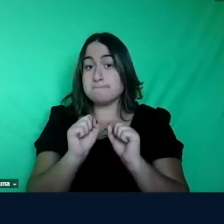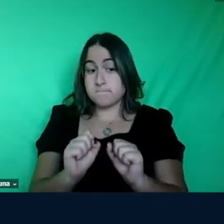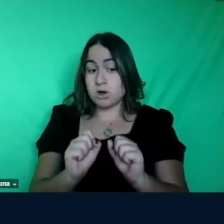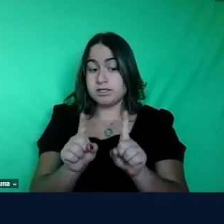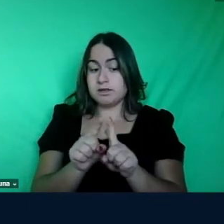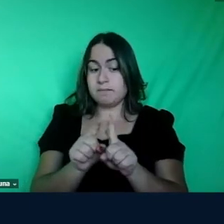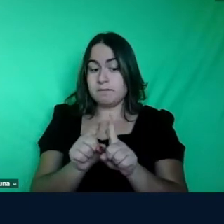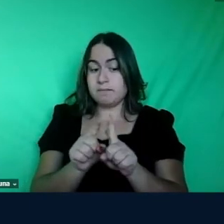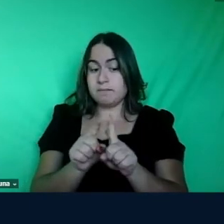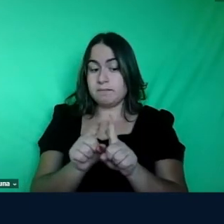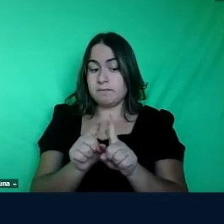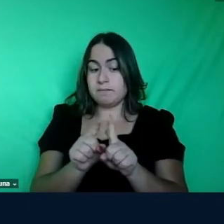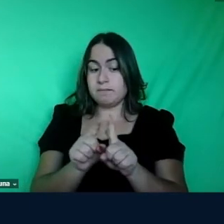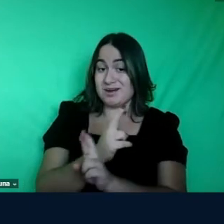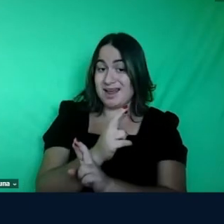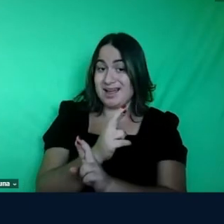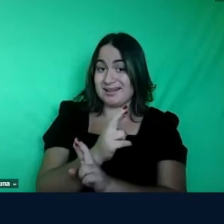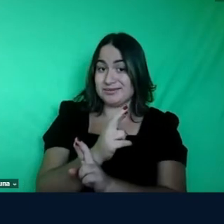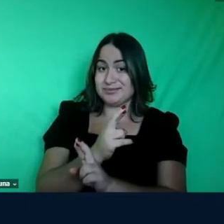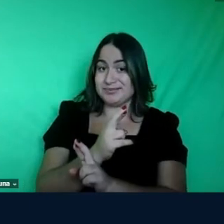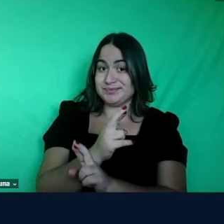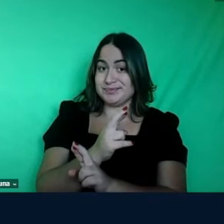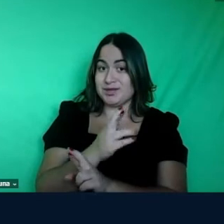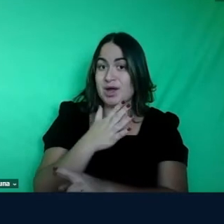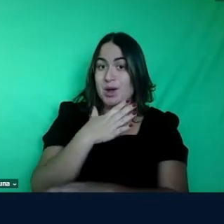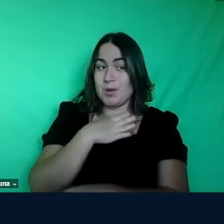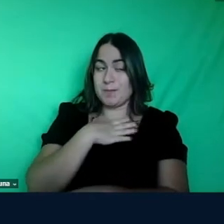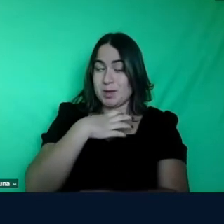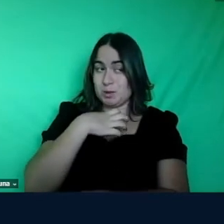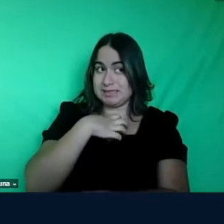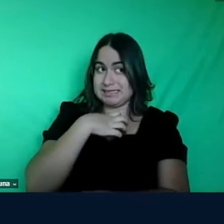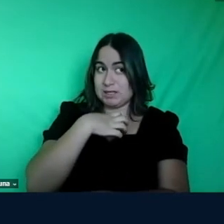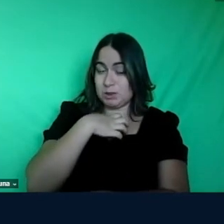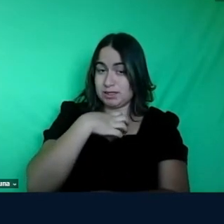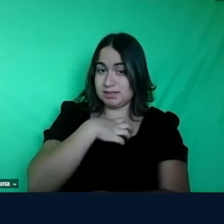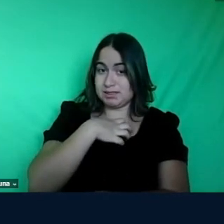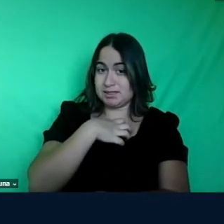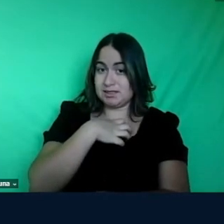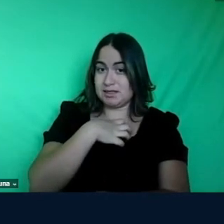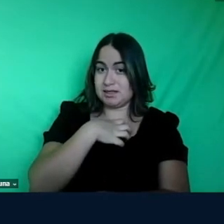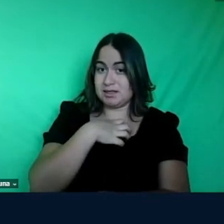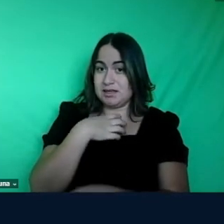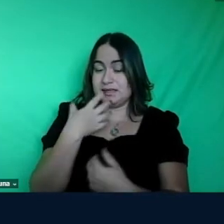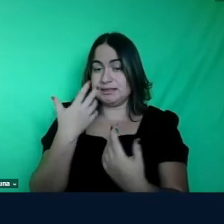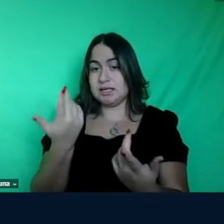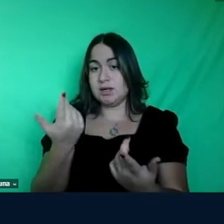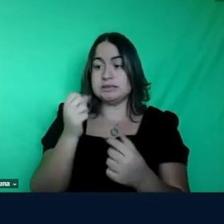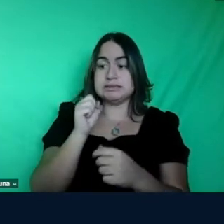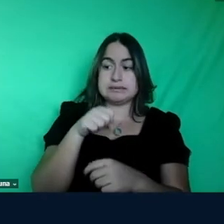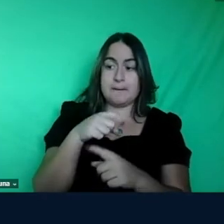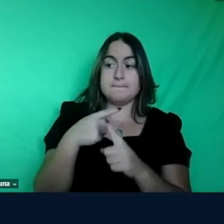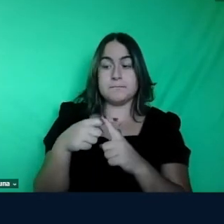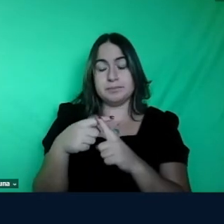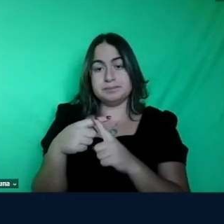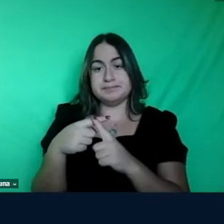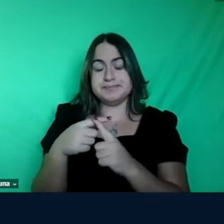isso né esse meu senso isso aqui isso funciona isso não porque né